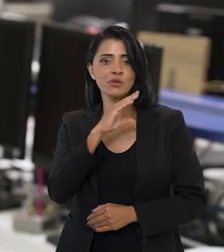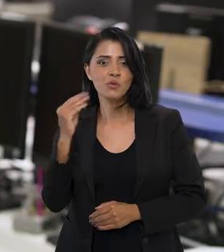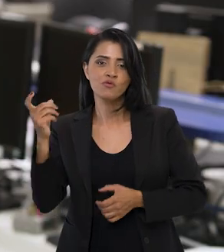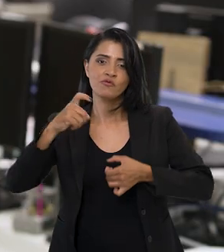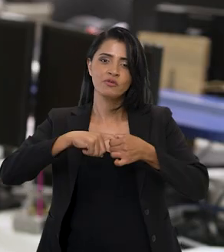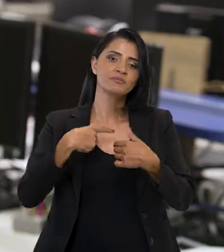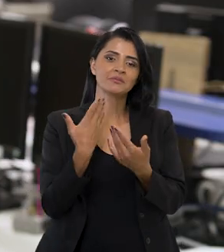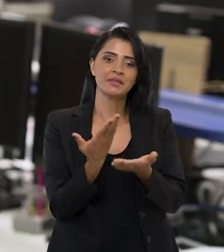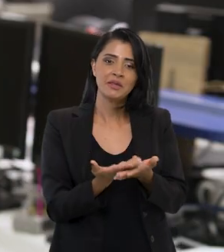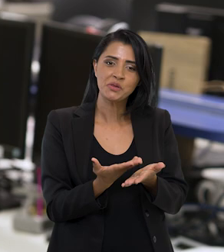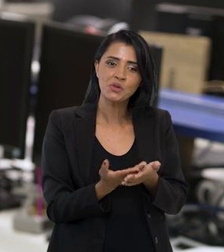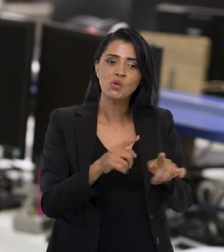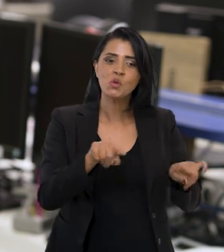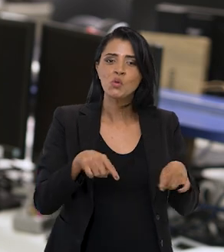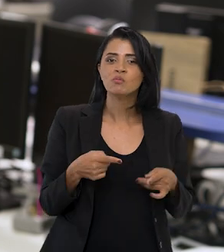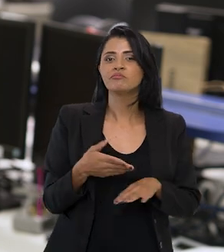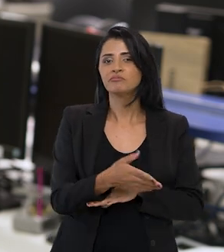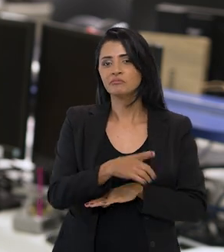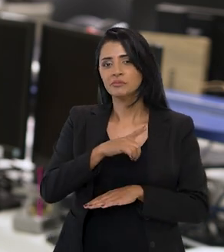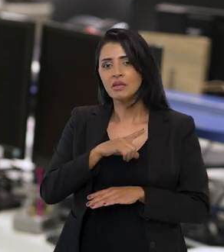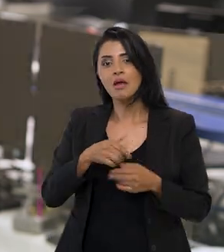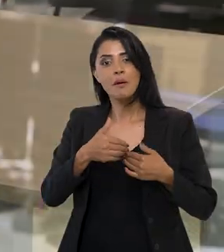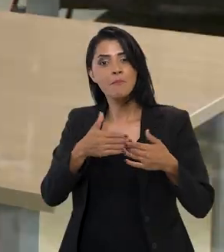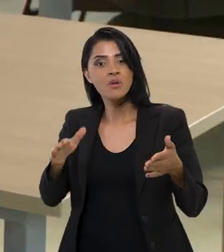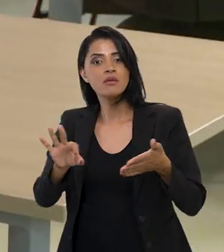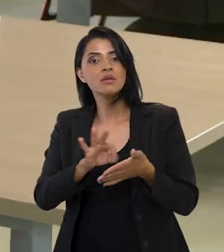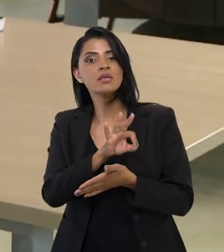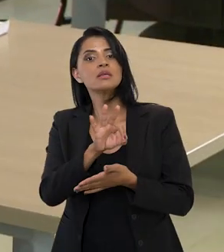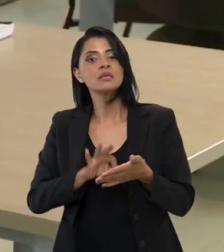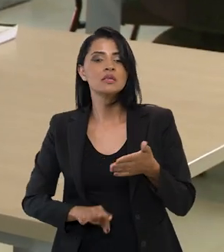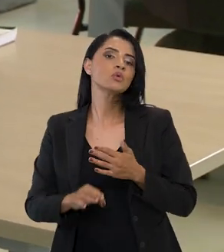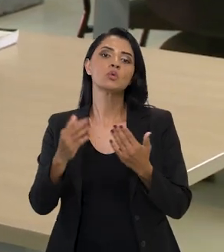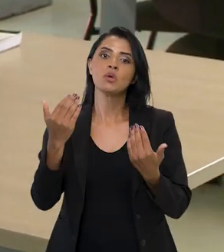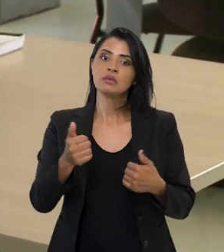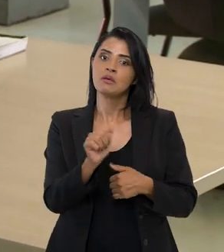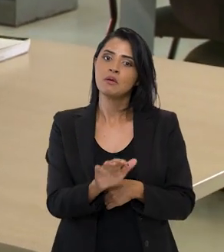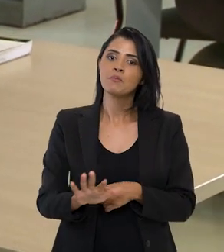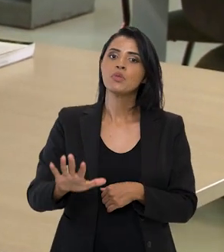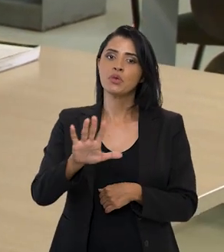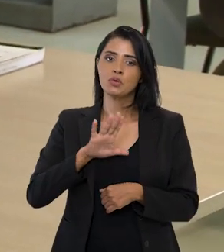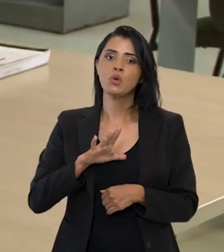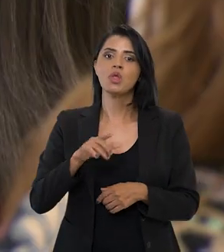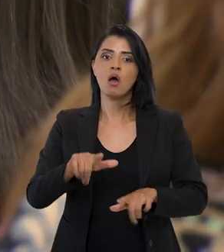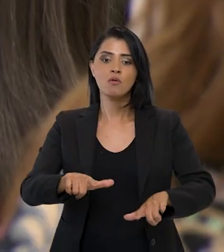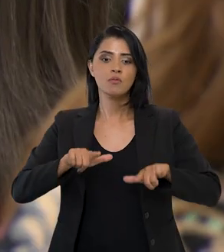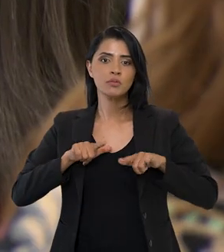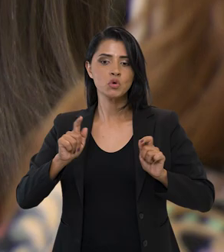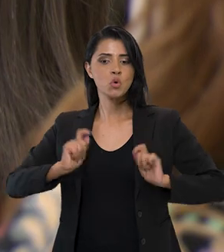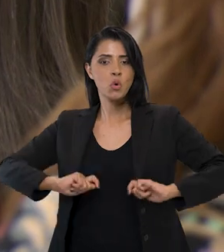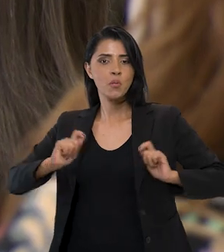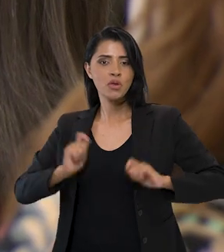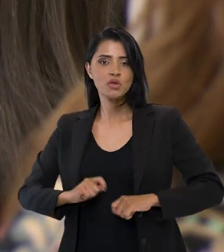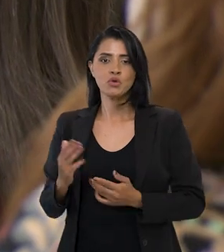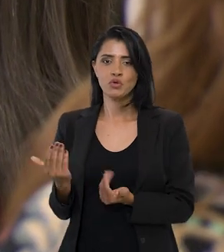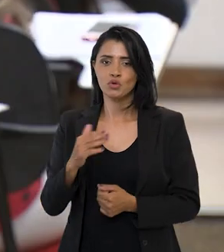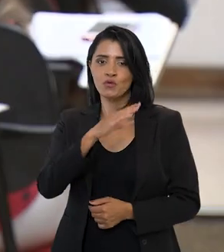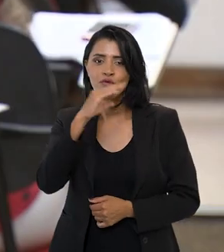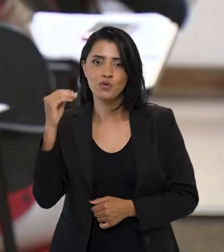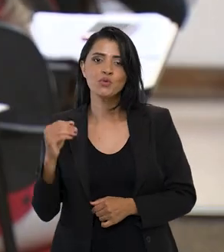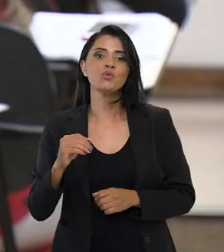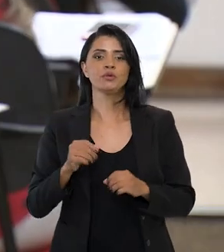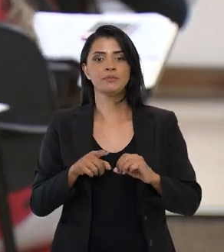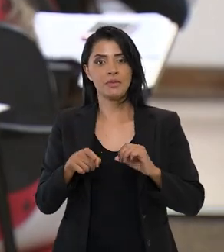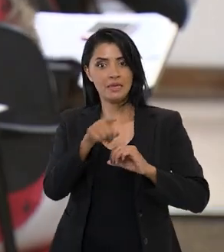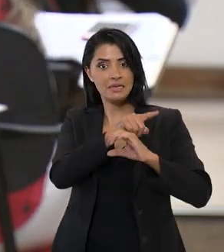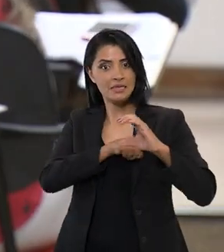jovens e adultos voltarem para a sala de aula. Estão abertas as inscrições do Exame Nacional de Certificação de Competências de